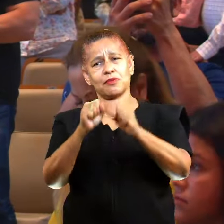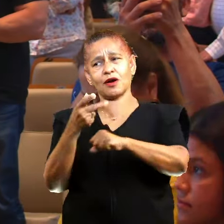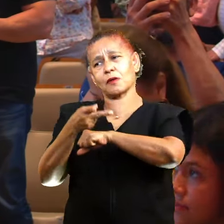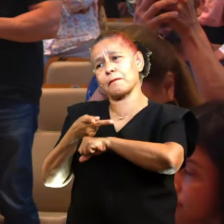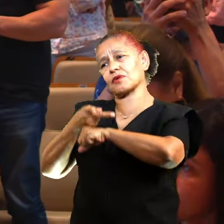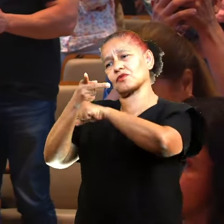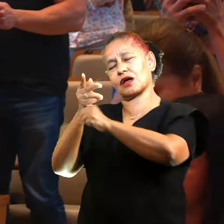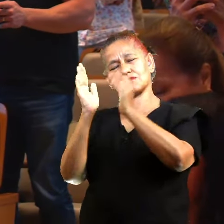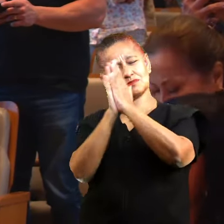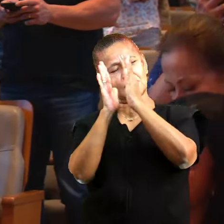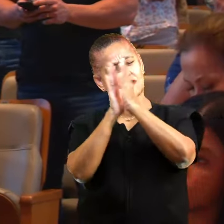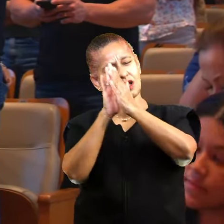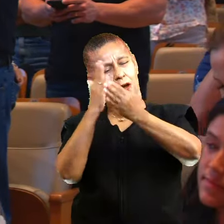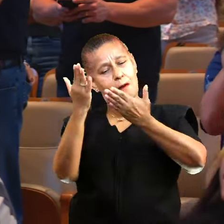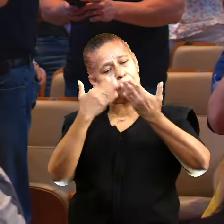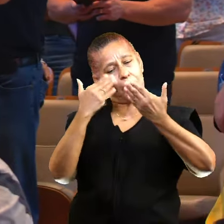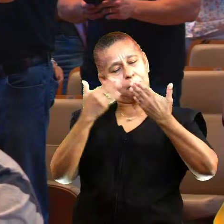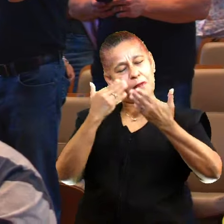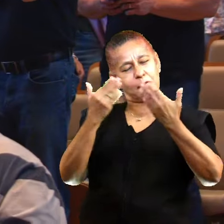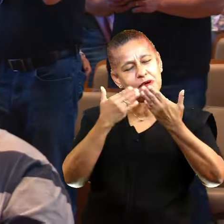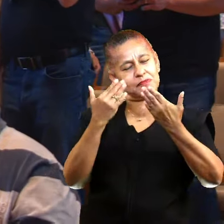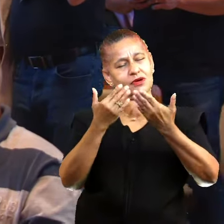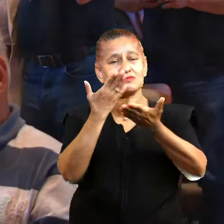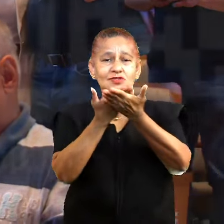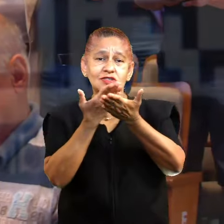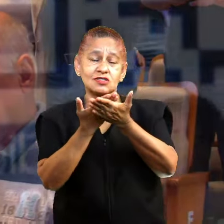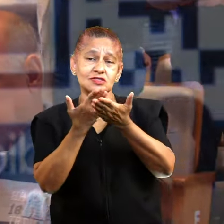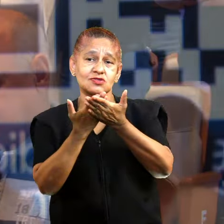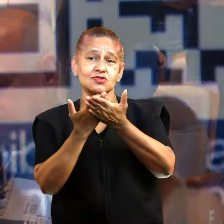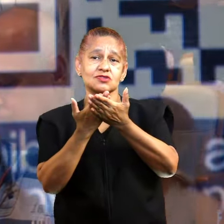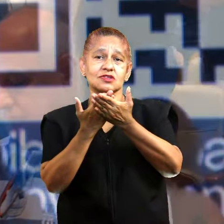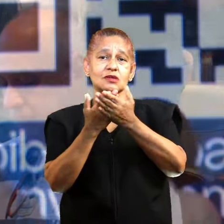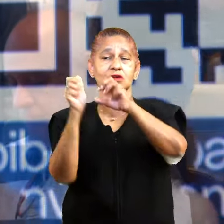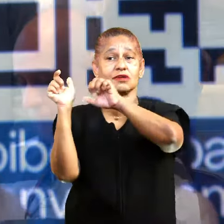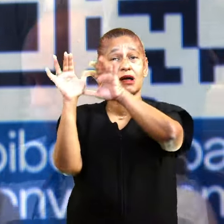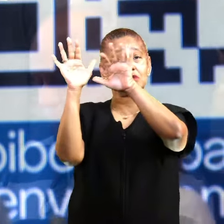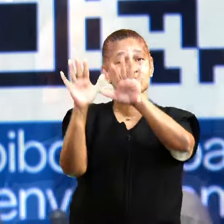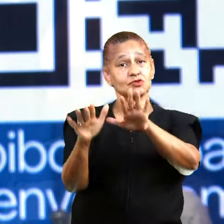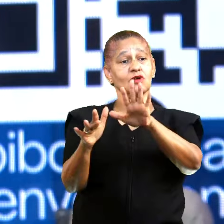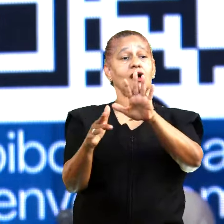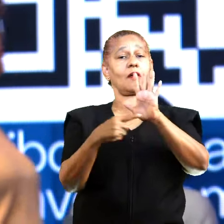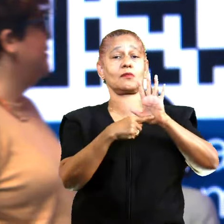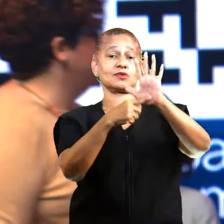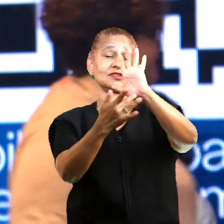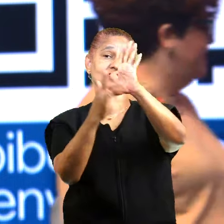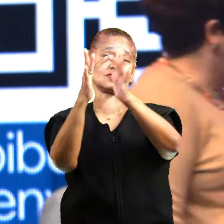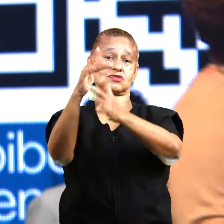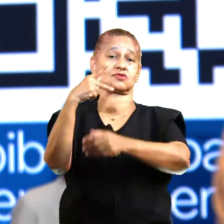um espaço de escuta onde queremos ministrar Jesus na tua vida.